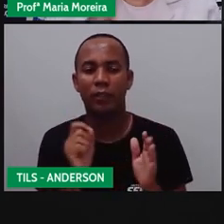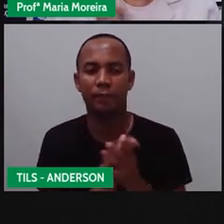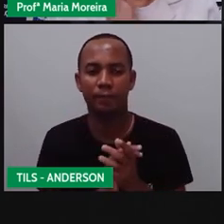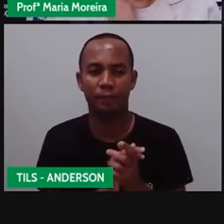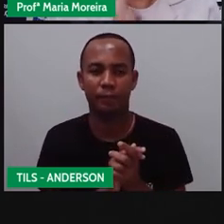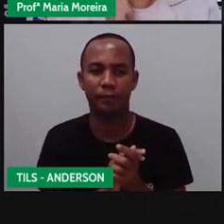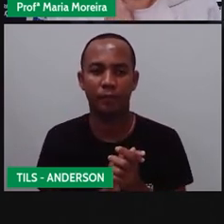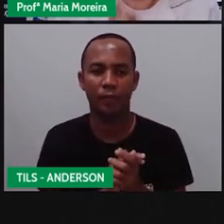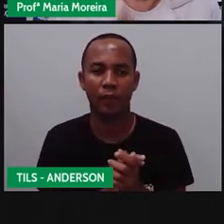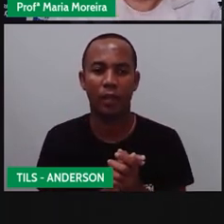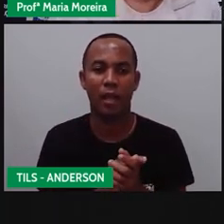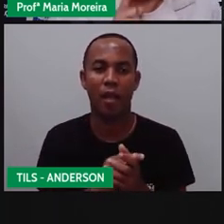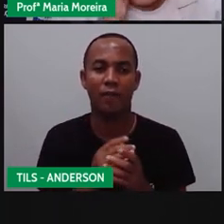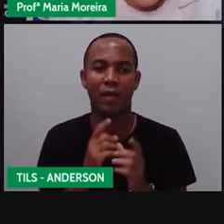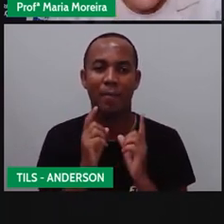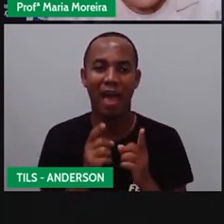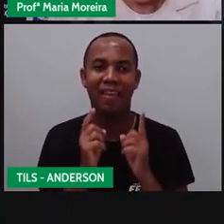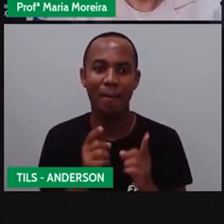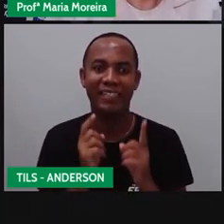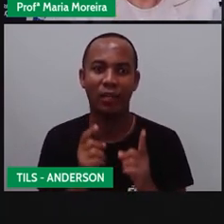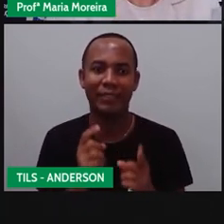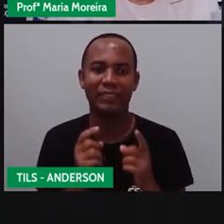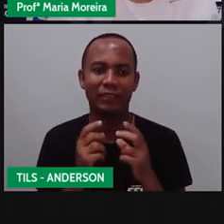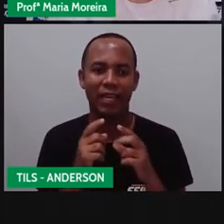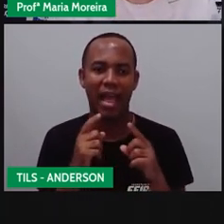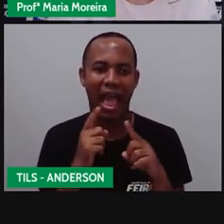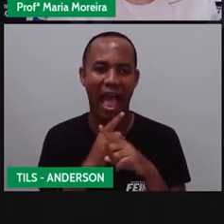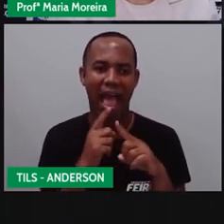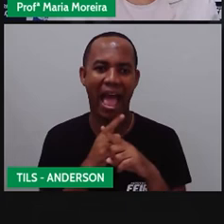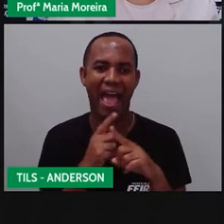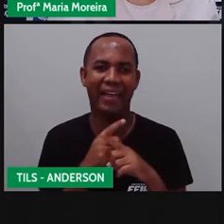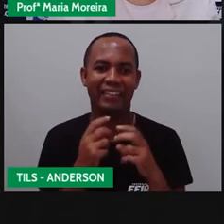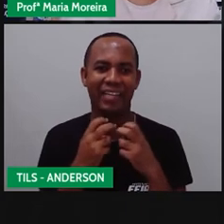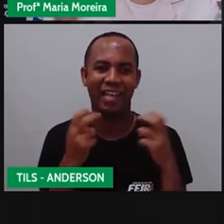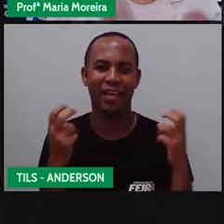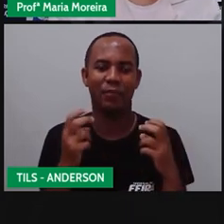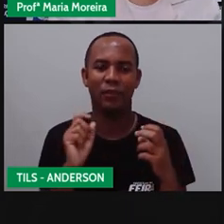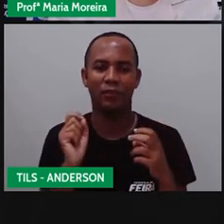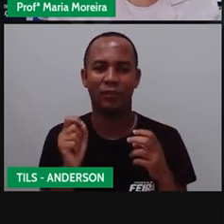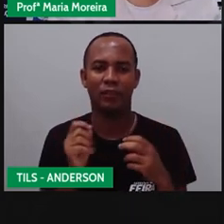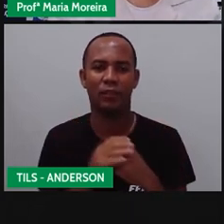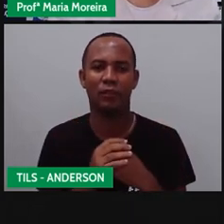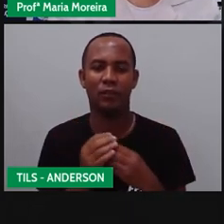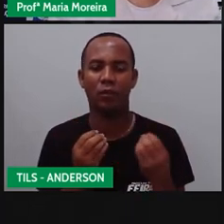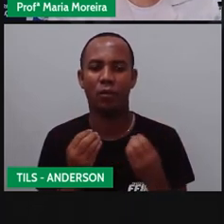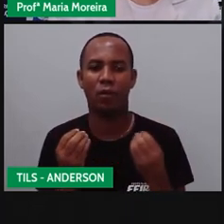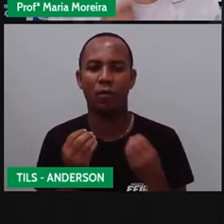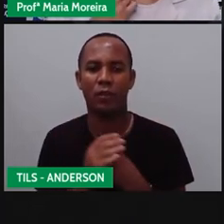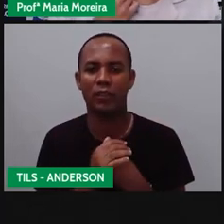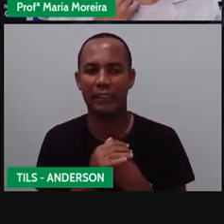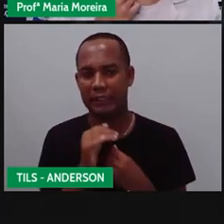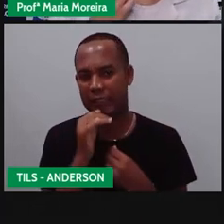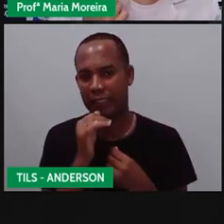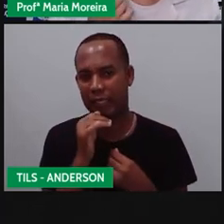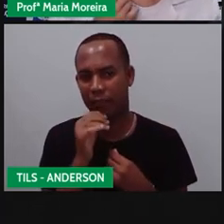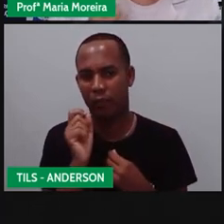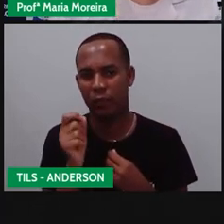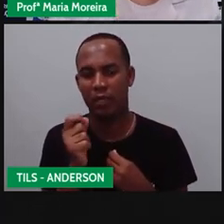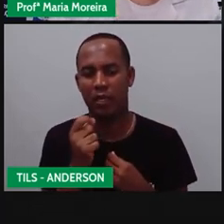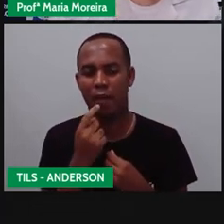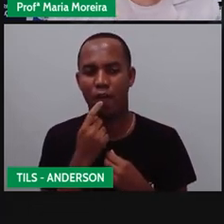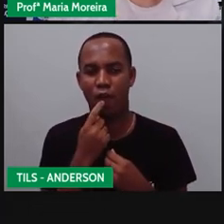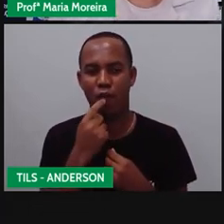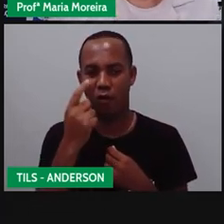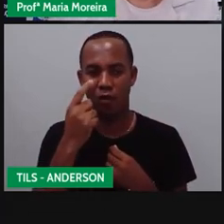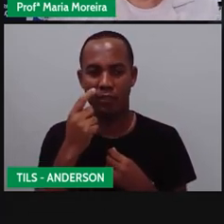Isso é de glória, Anderson, aqui para mim agora! Não representa alguma coisa? Não necessariamente o que a Pró tá falando, mas o quê? O meu tom